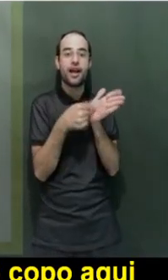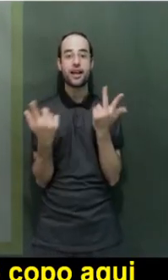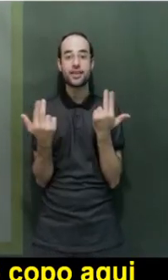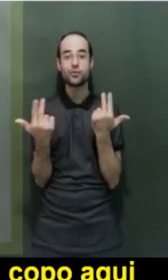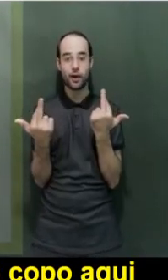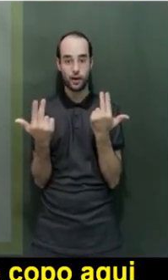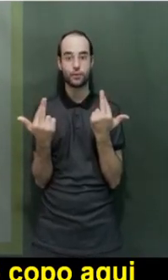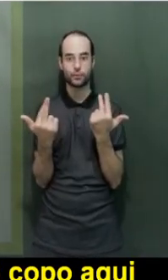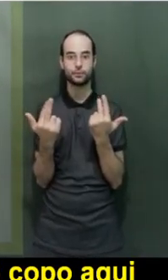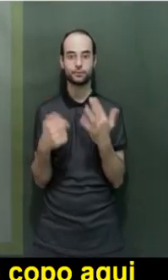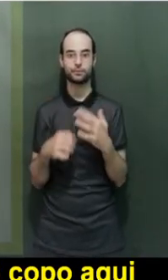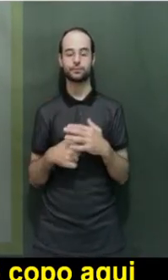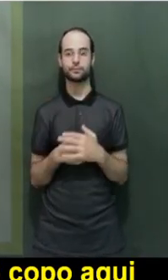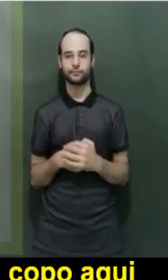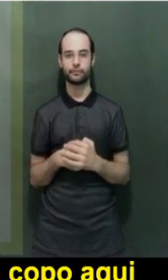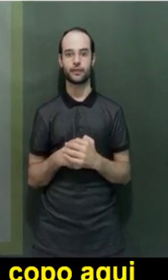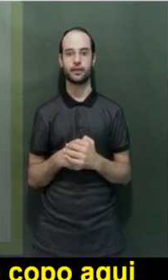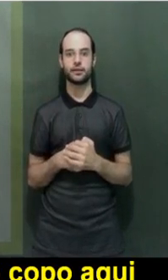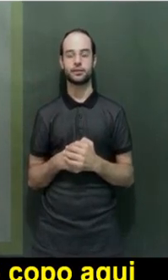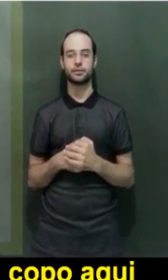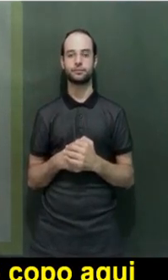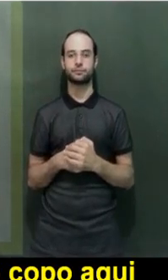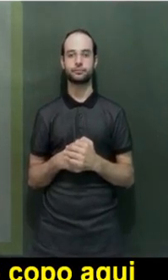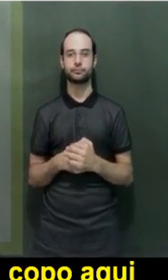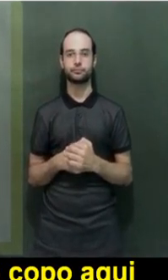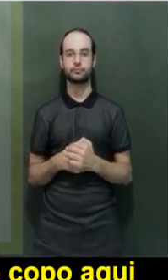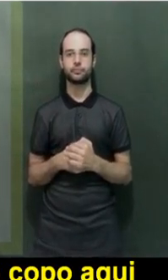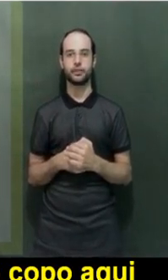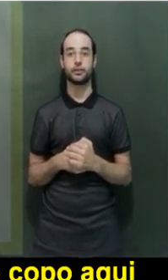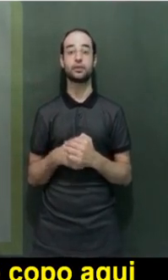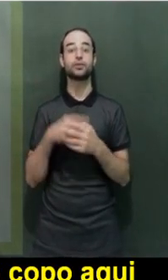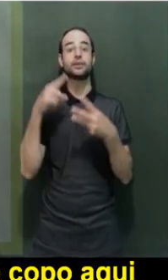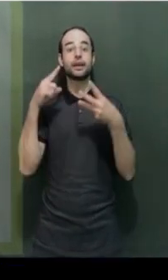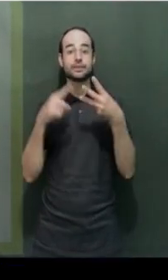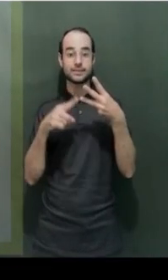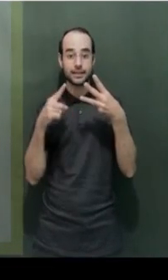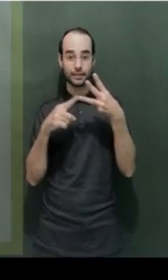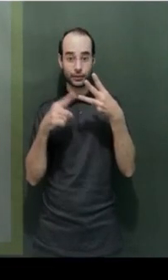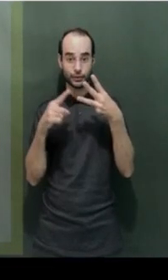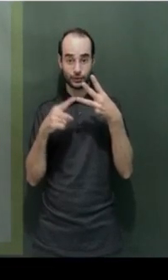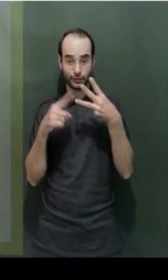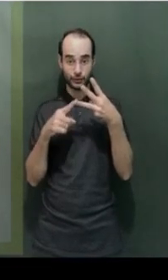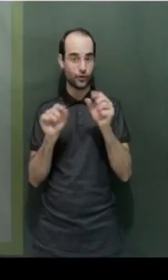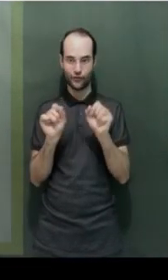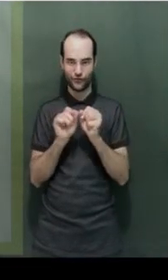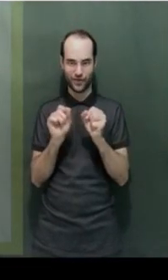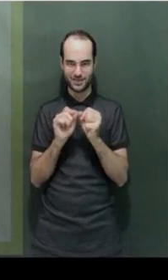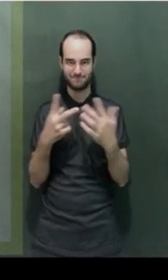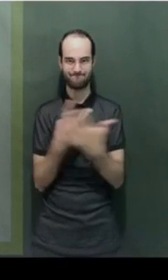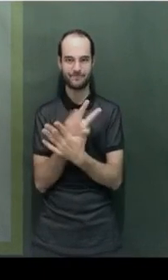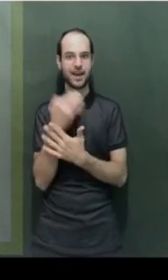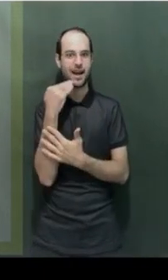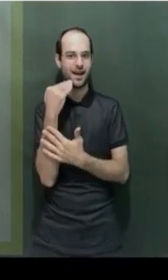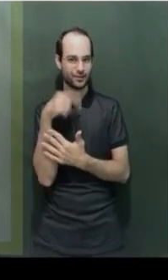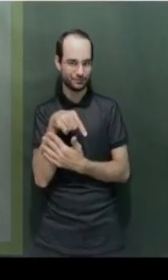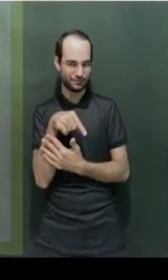copo colado nesta madeira aqui. Isso seria o segundo passo. O terceiro passo, que eu não vou fazer para